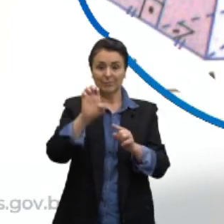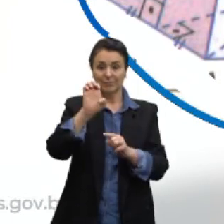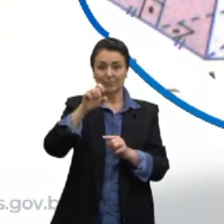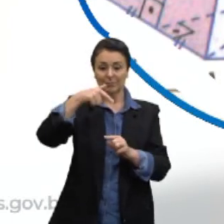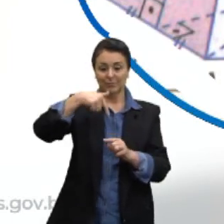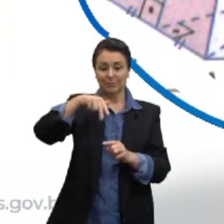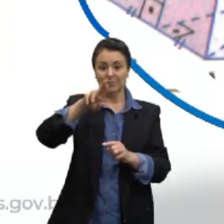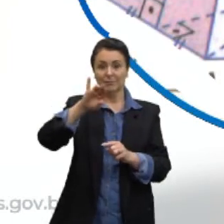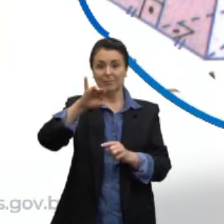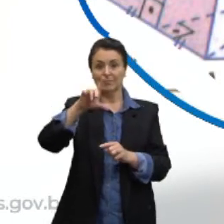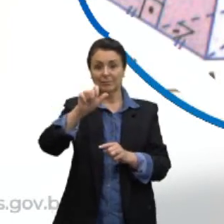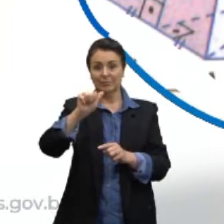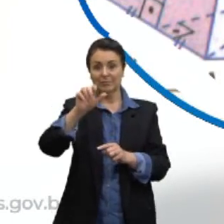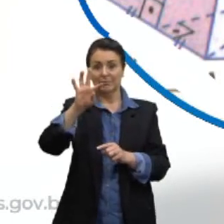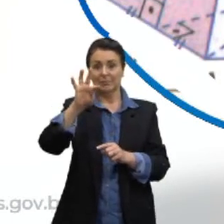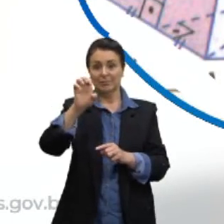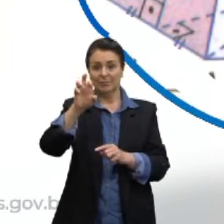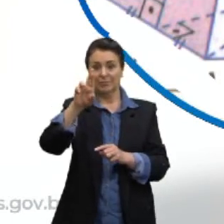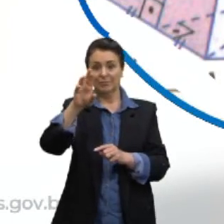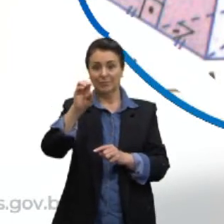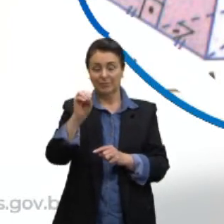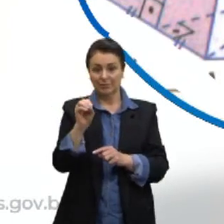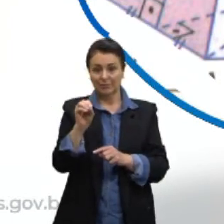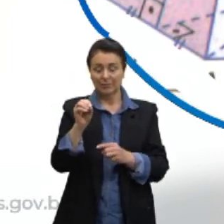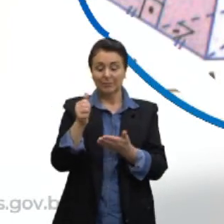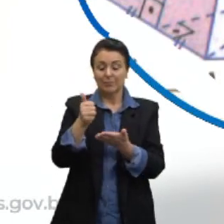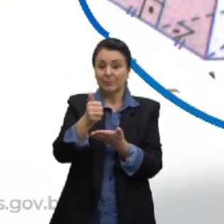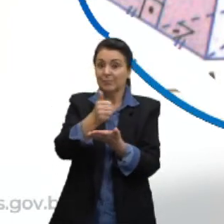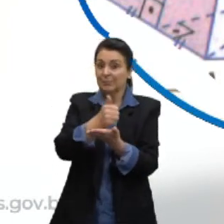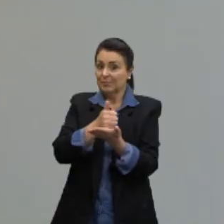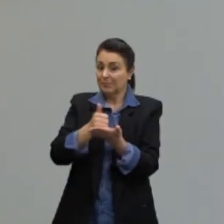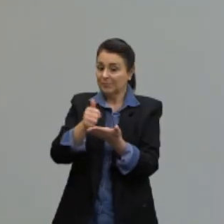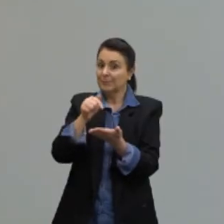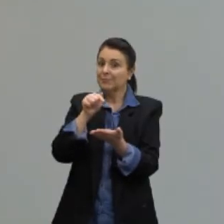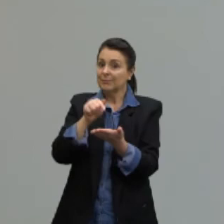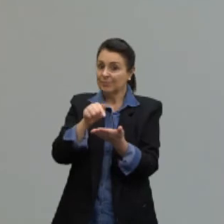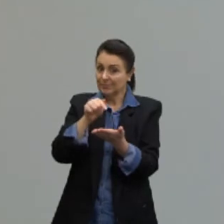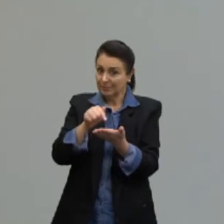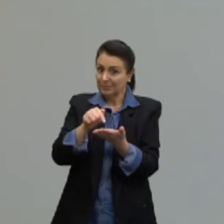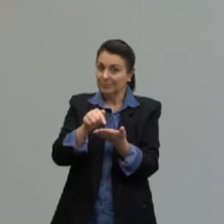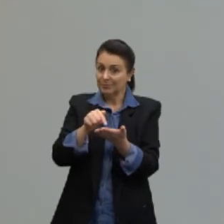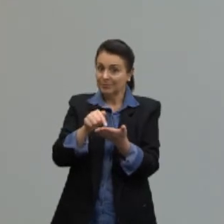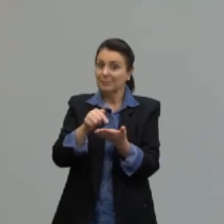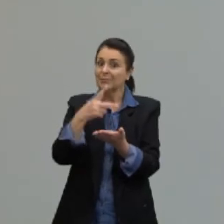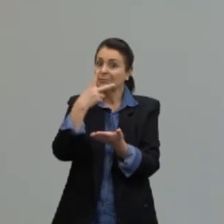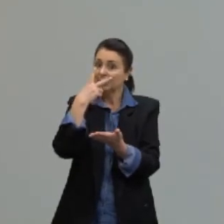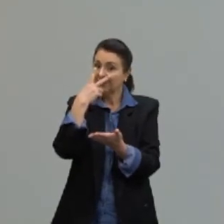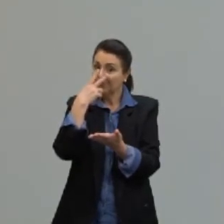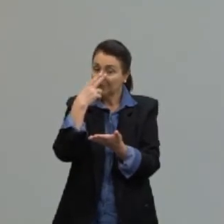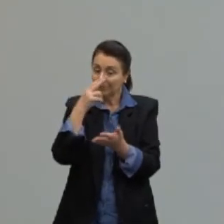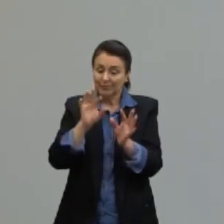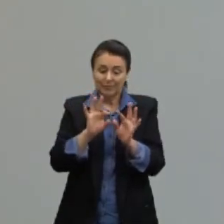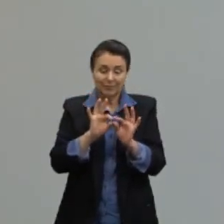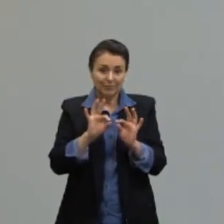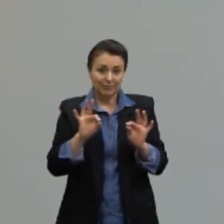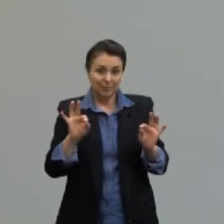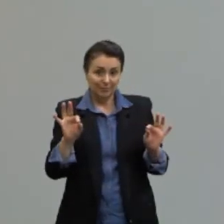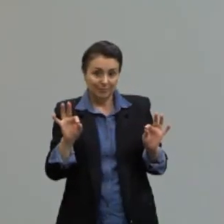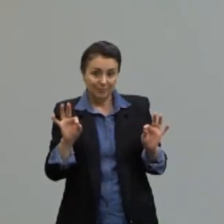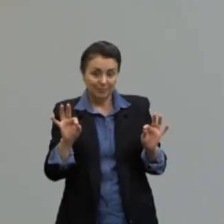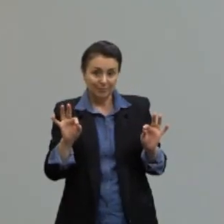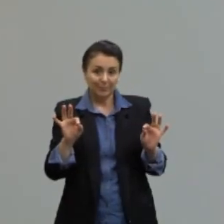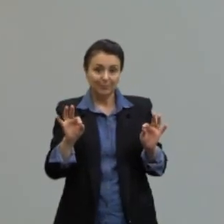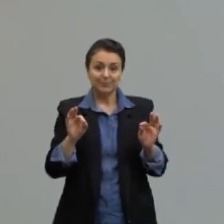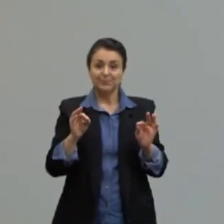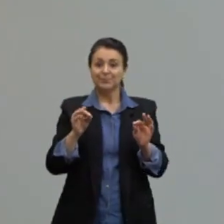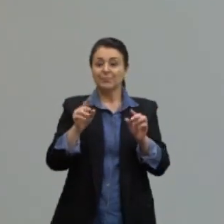triângulo é equilátero. Quando esta base tiver a mesma medida dos